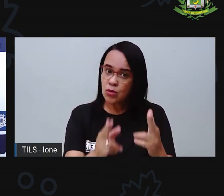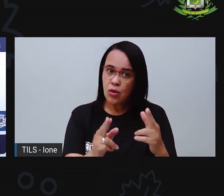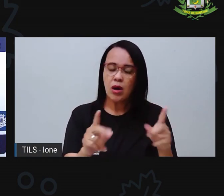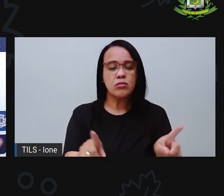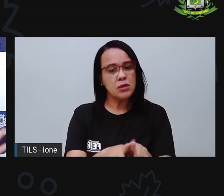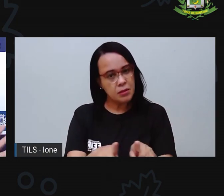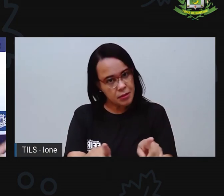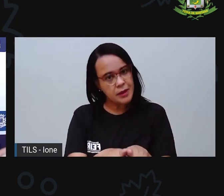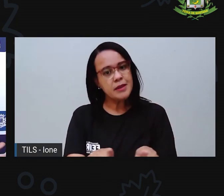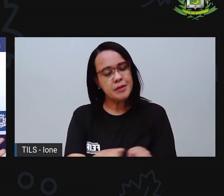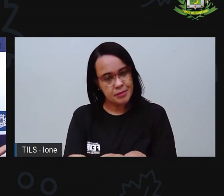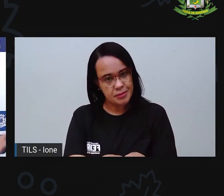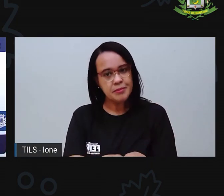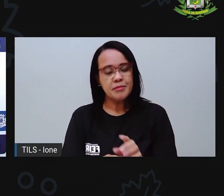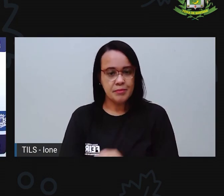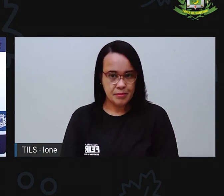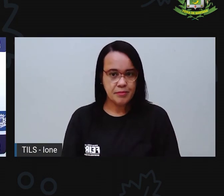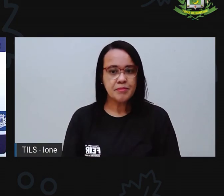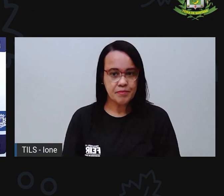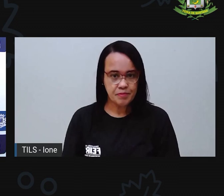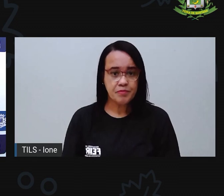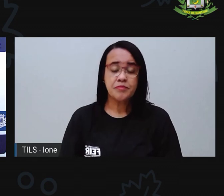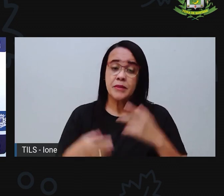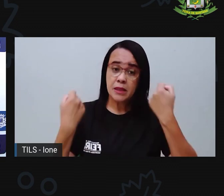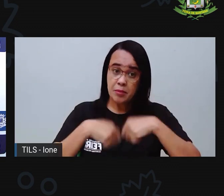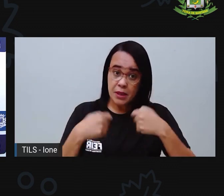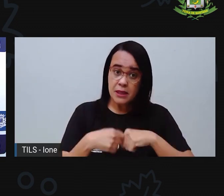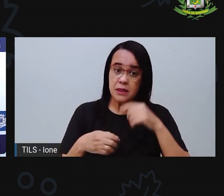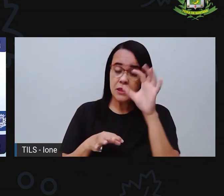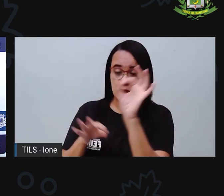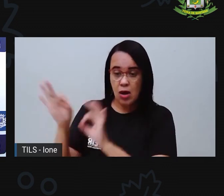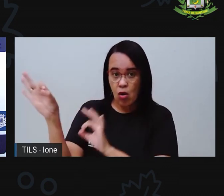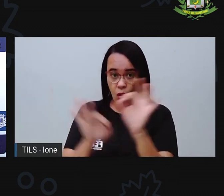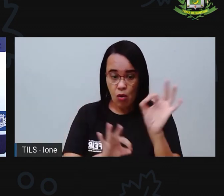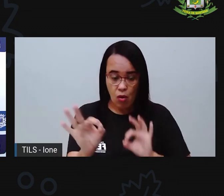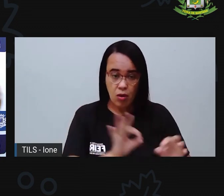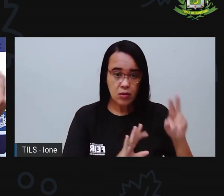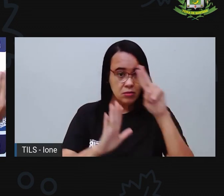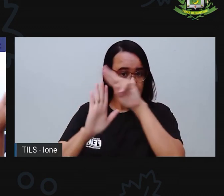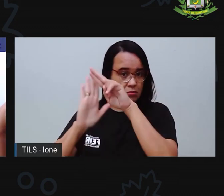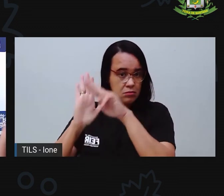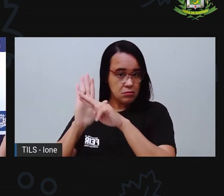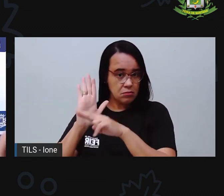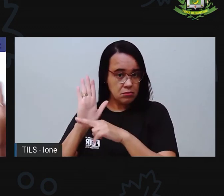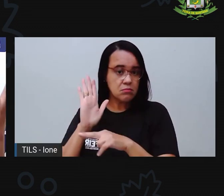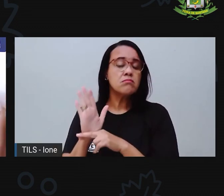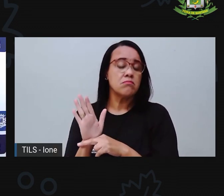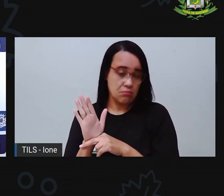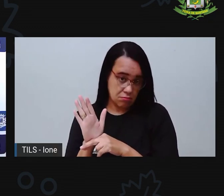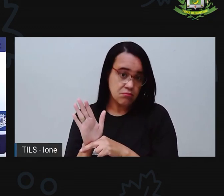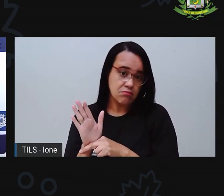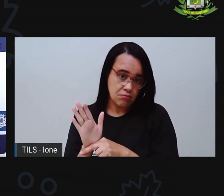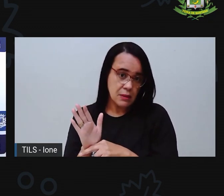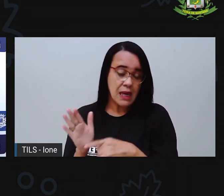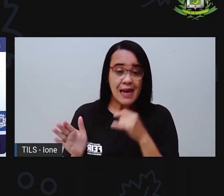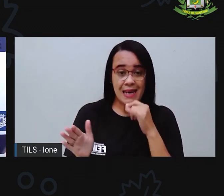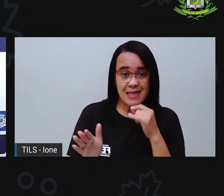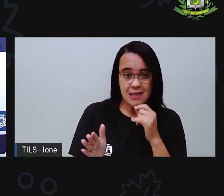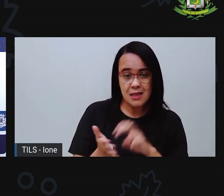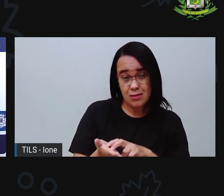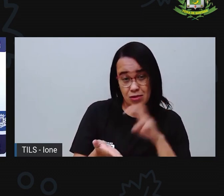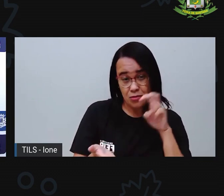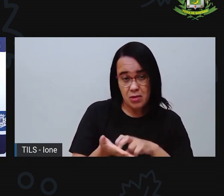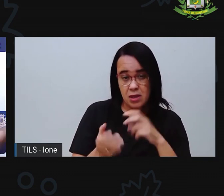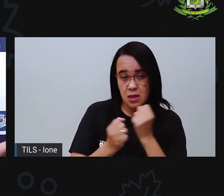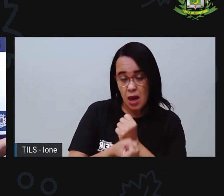nossa casa não seria diferente, né? Nossa casa também precisa de uma rotina, você não pode acordar de manhã e querer jantar, por exemplo, né?